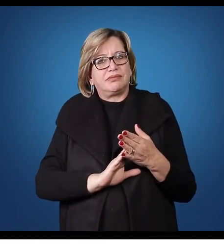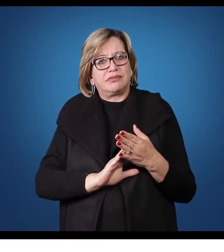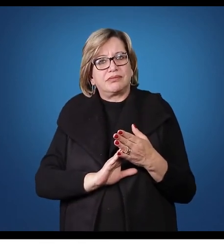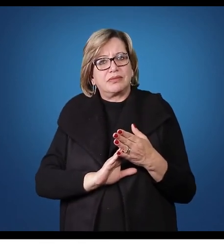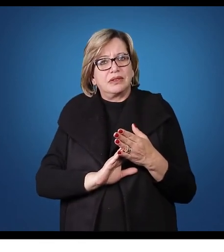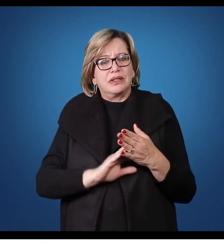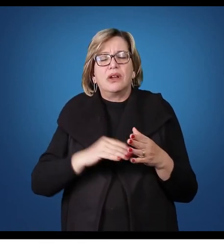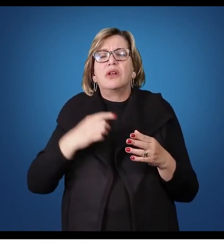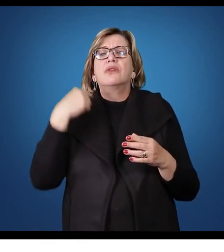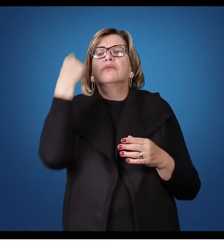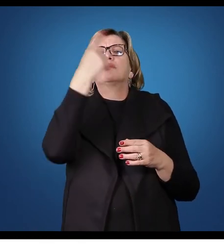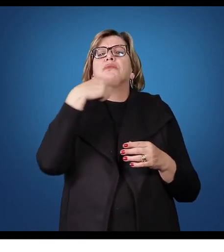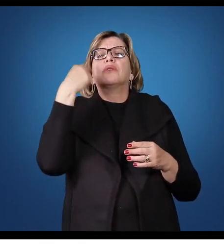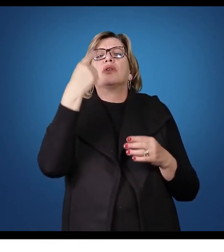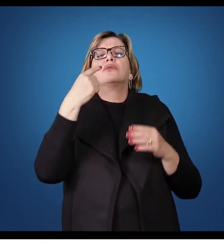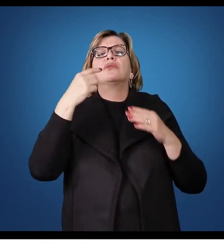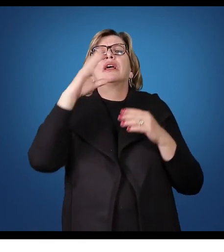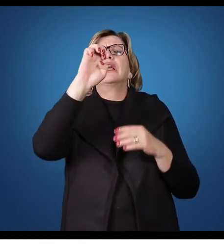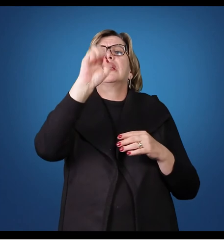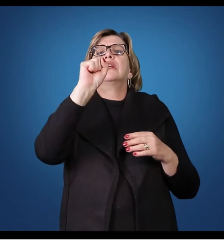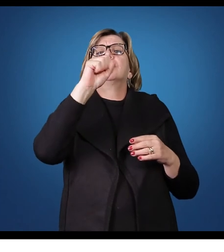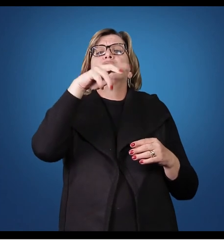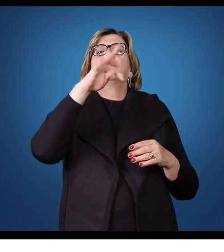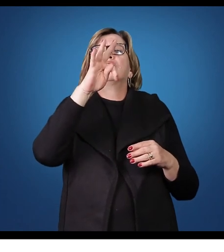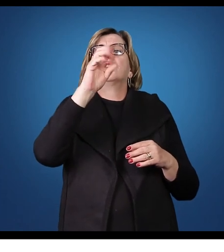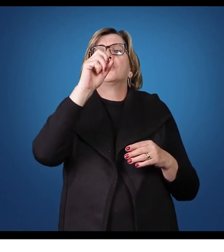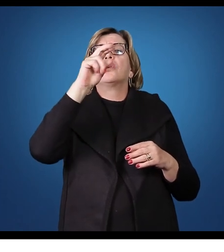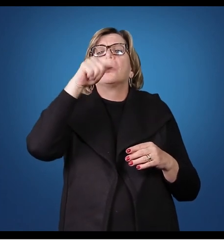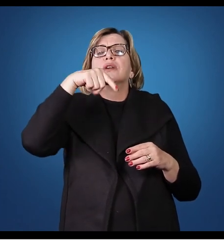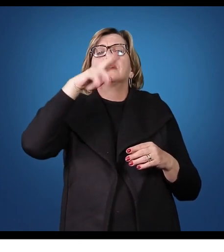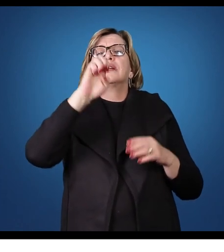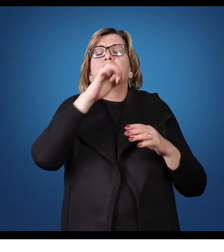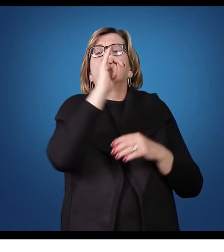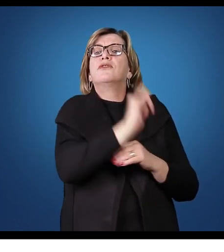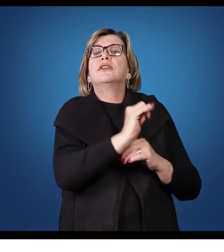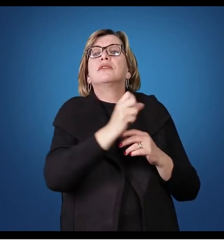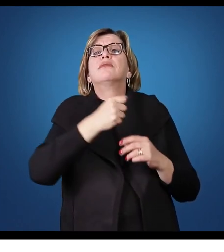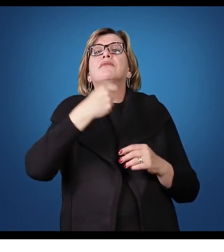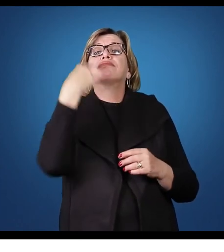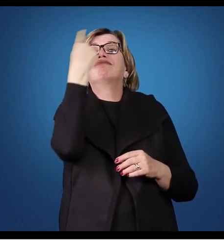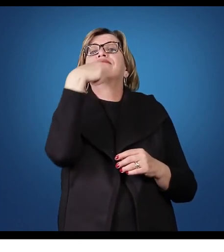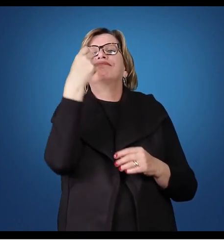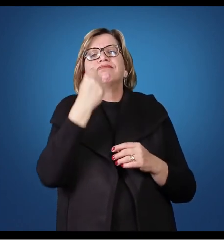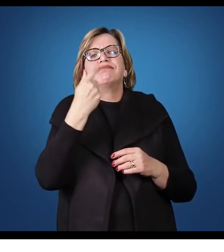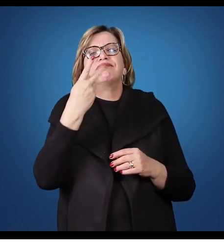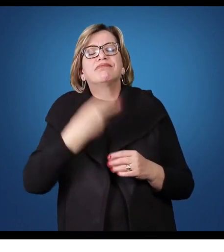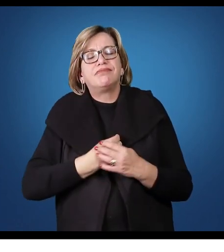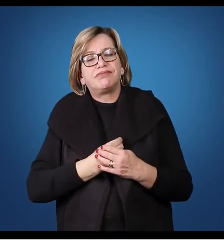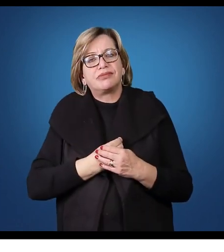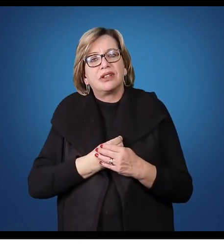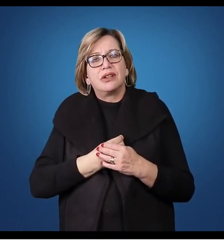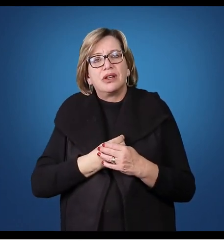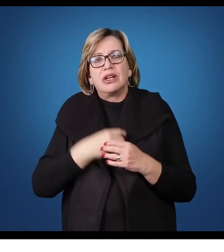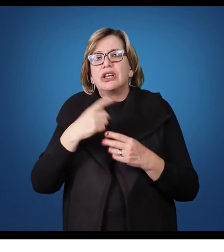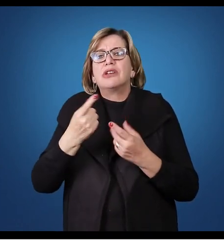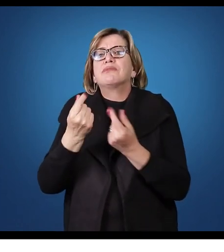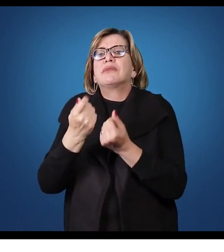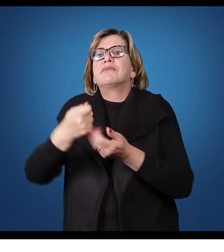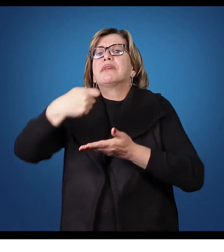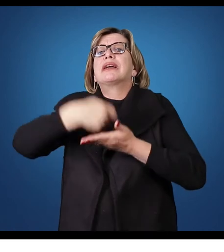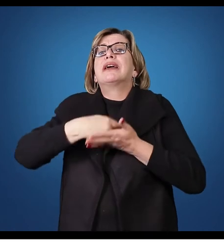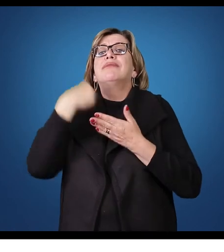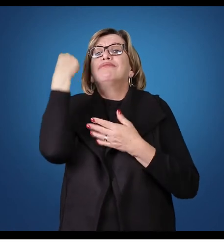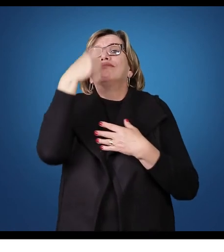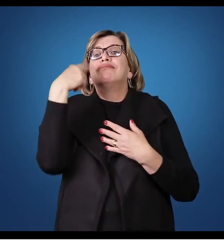Quanto tempo o estoque permanece parado na minha empresa? Quanto tempo eu levo para receber as